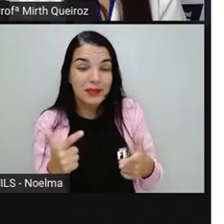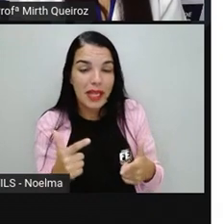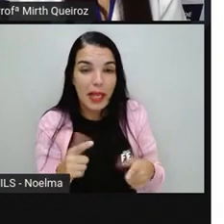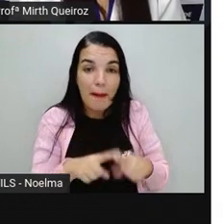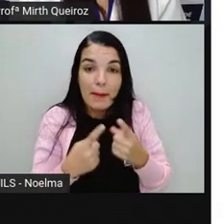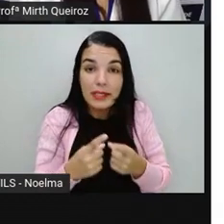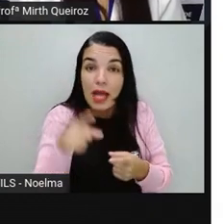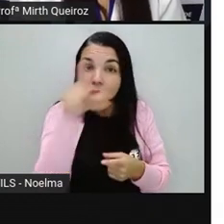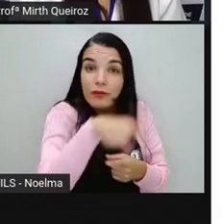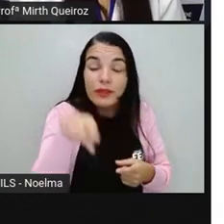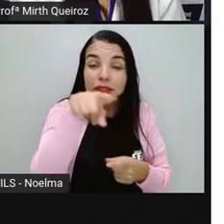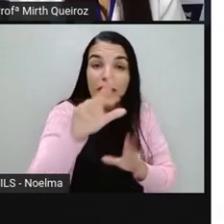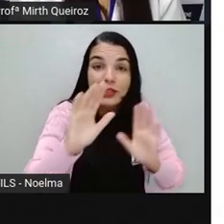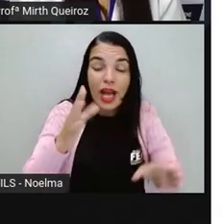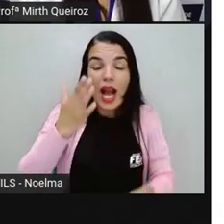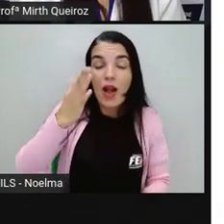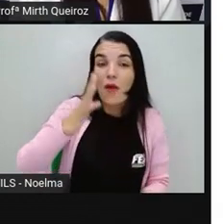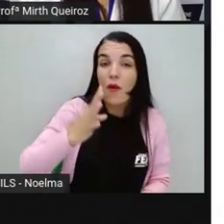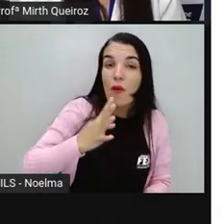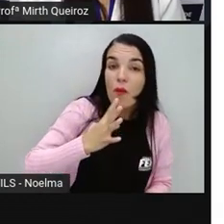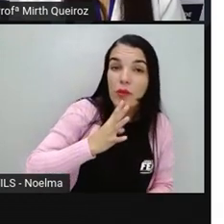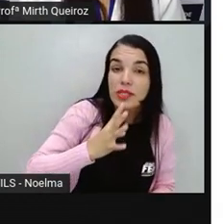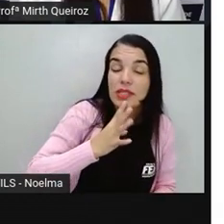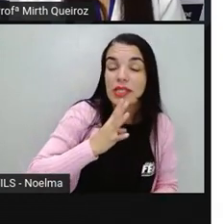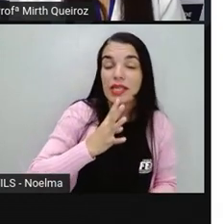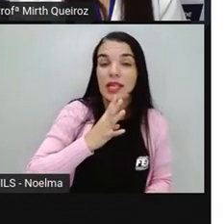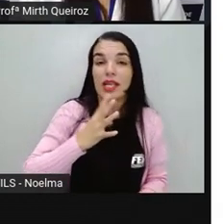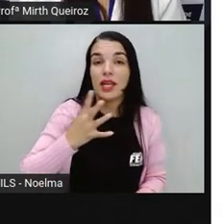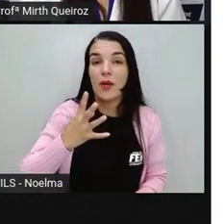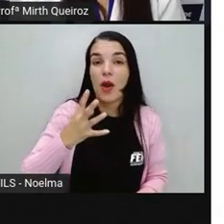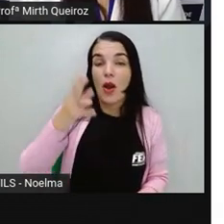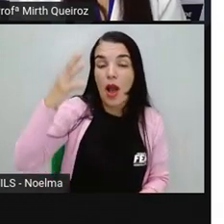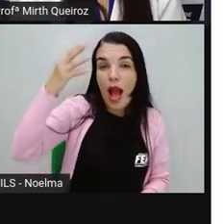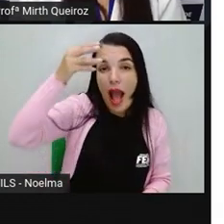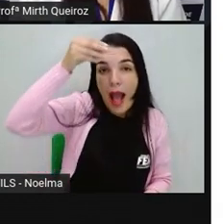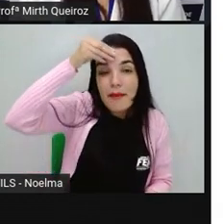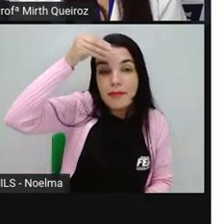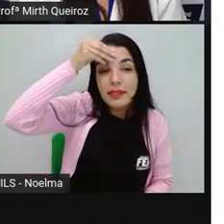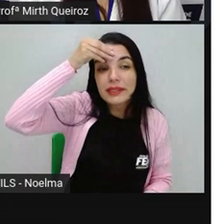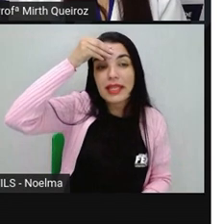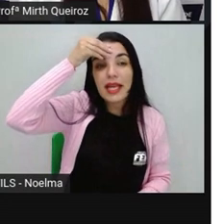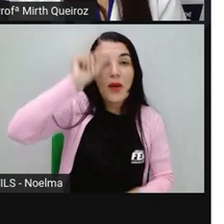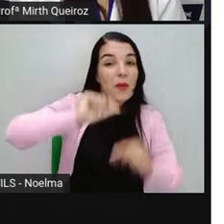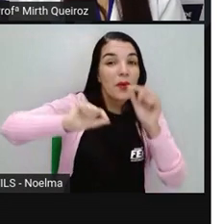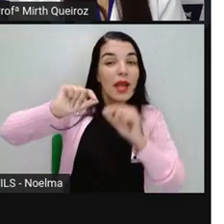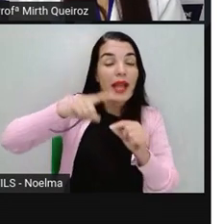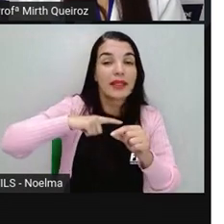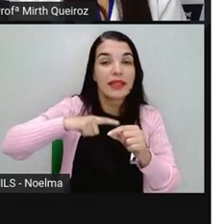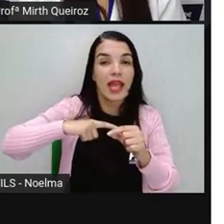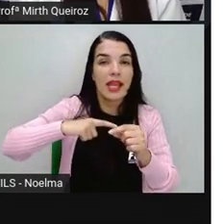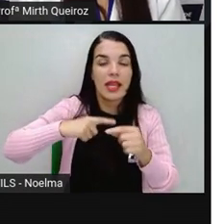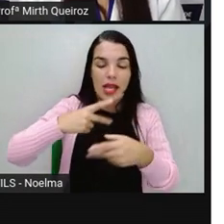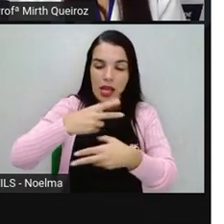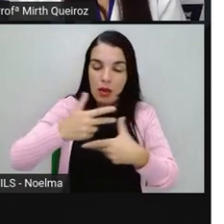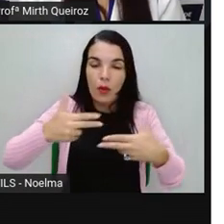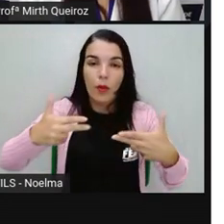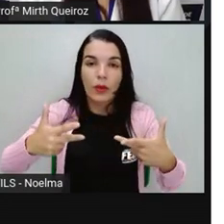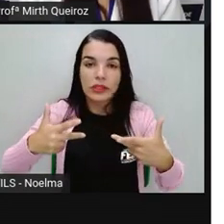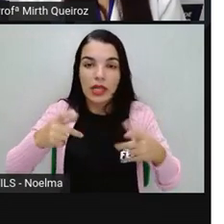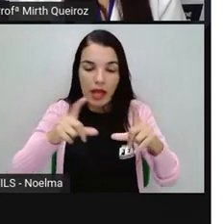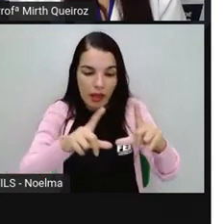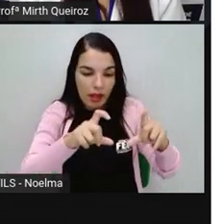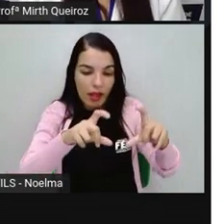somente aí a partir das imagens. Porque tem elementos nessa imagem que fazem com que a gente